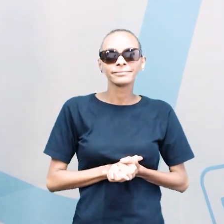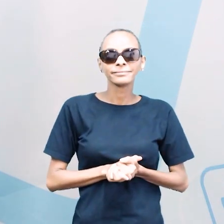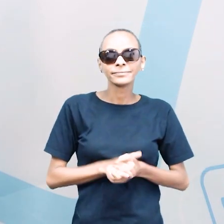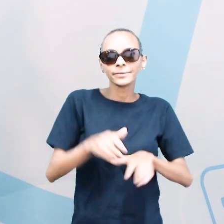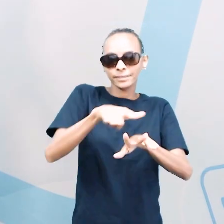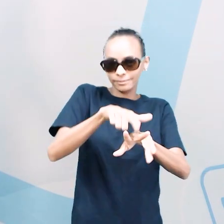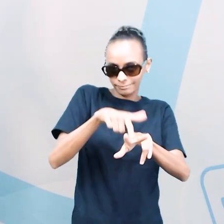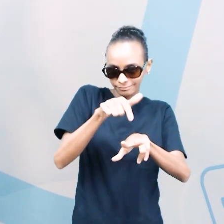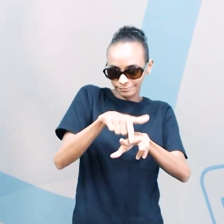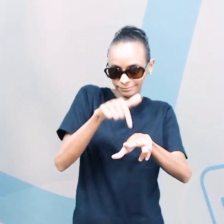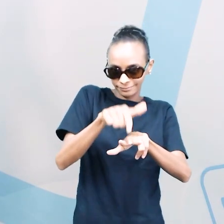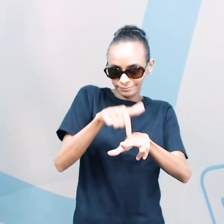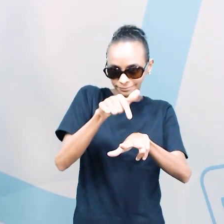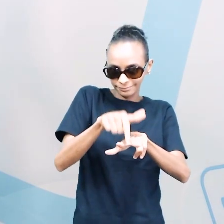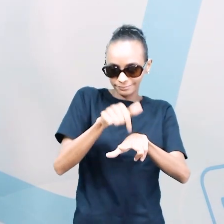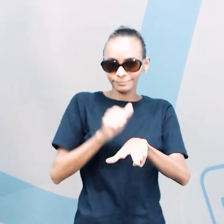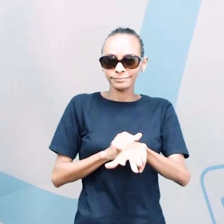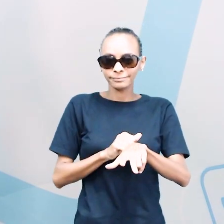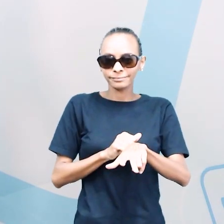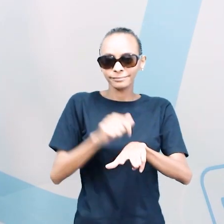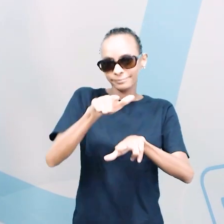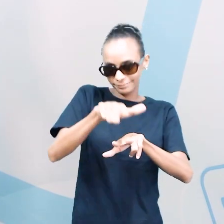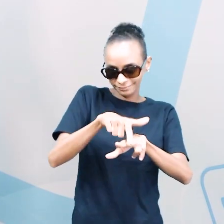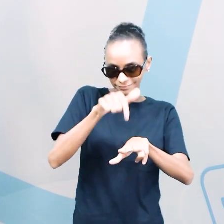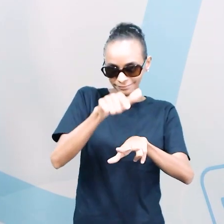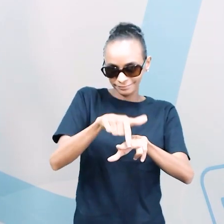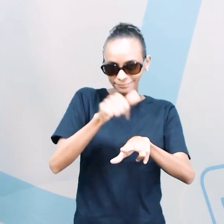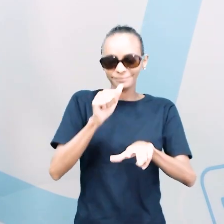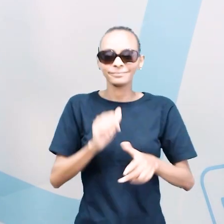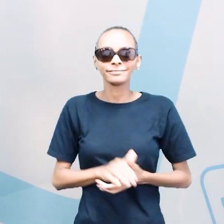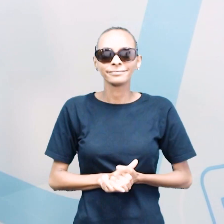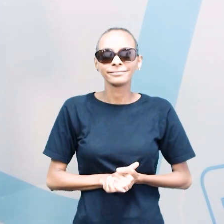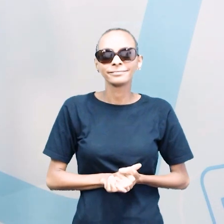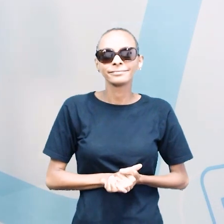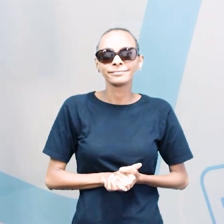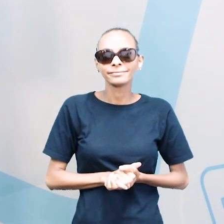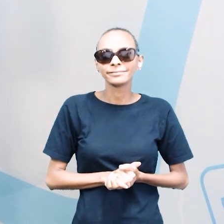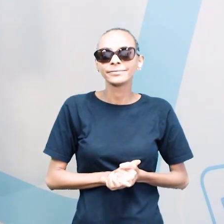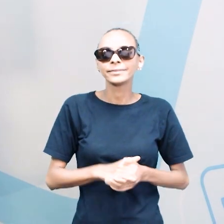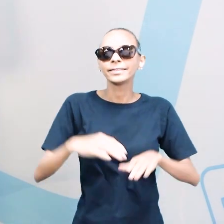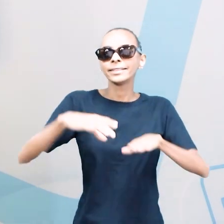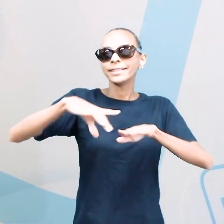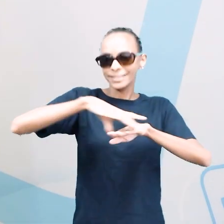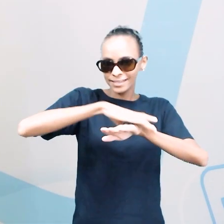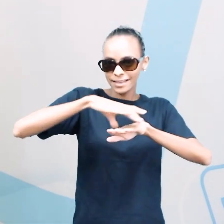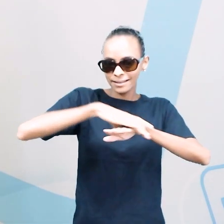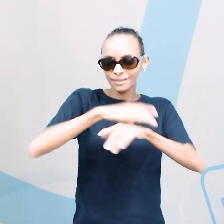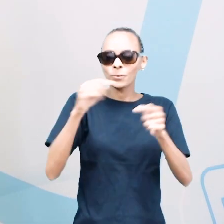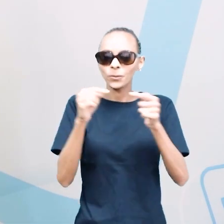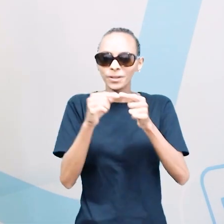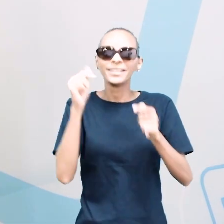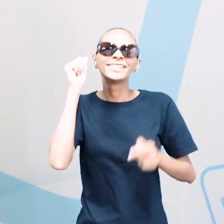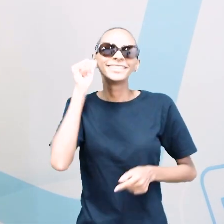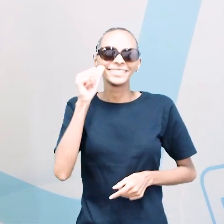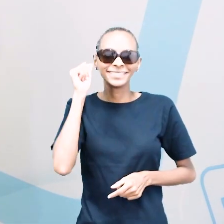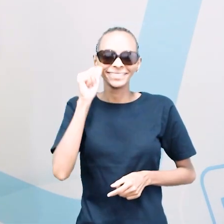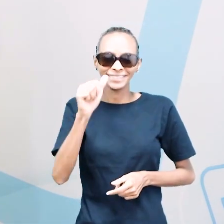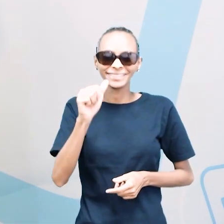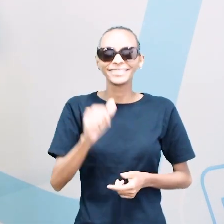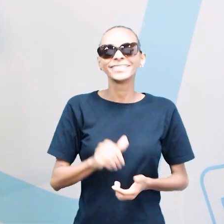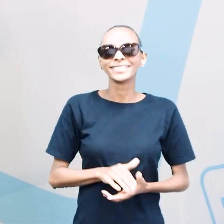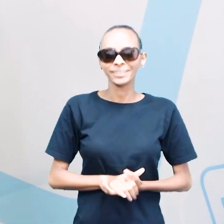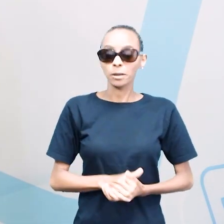sandals, flip-flops, flip